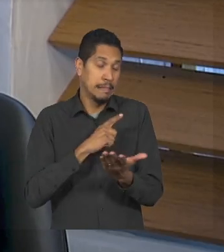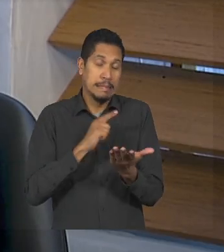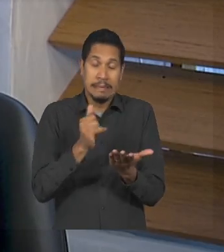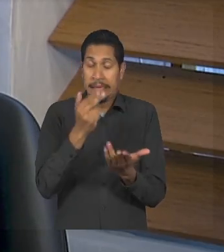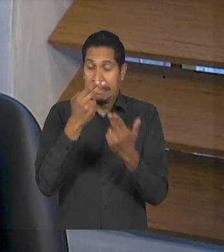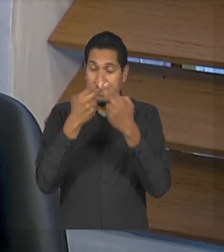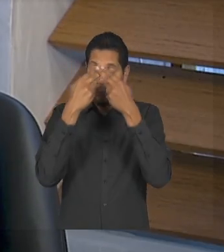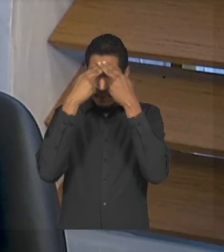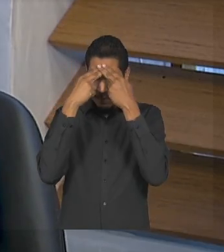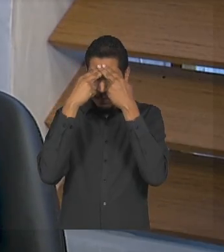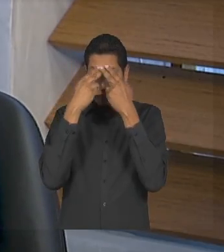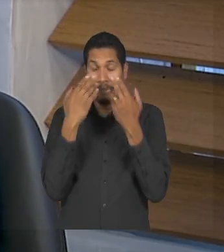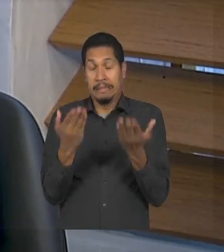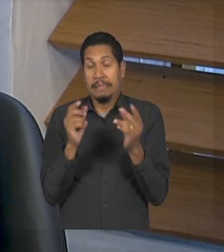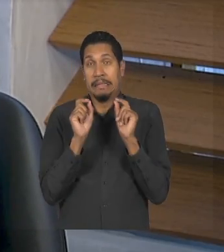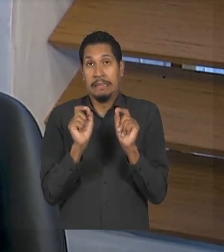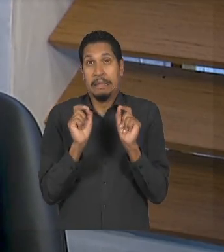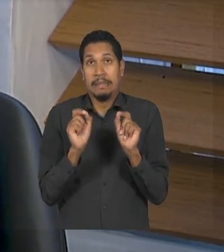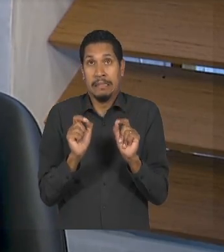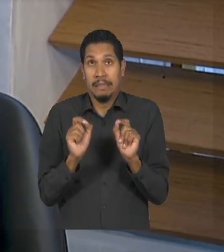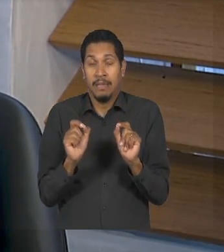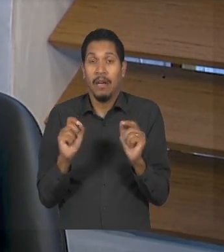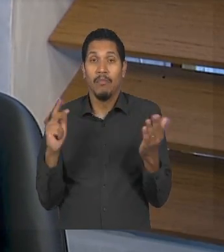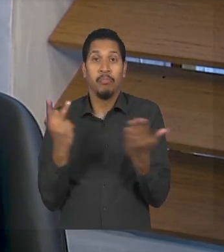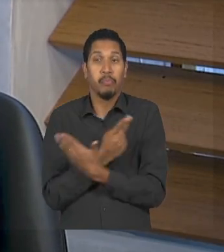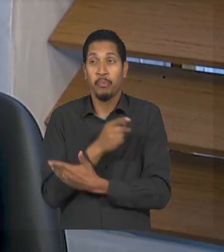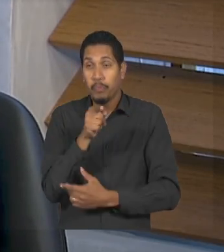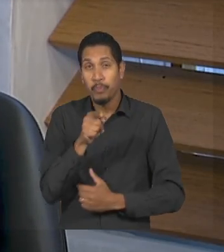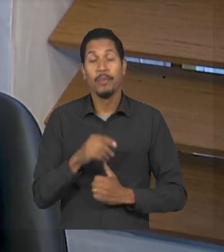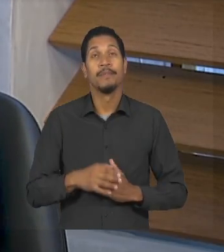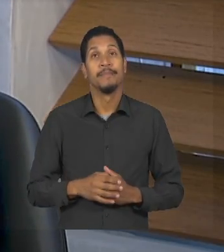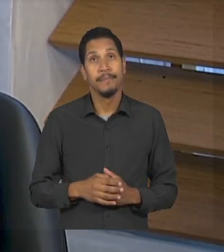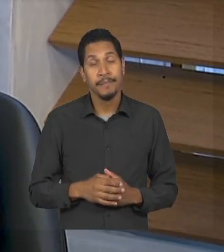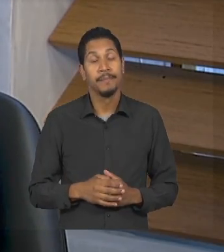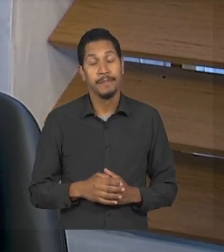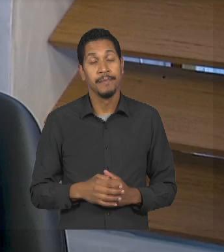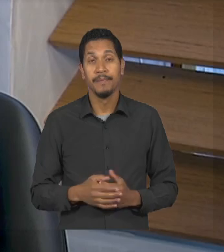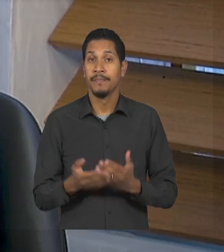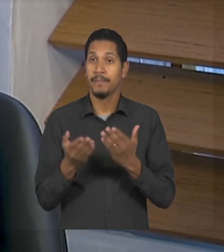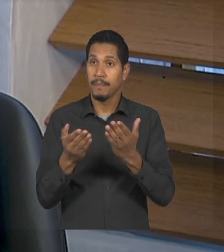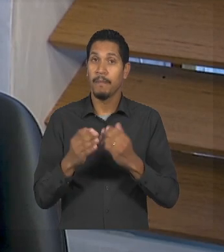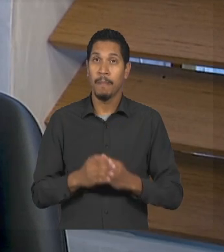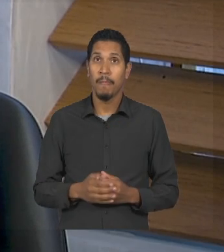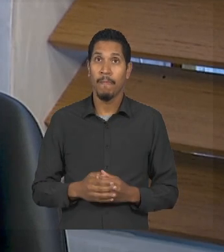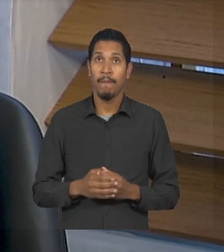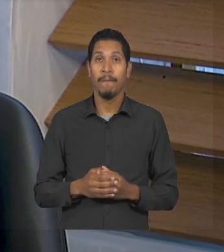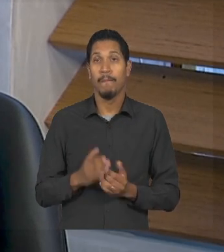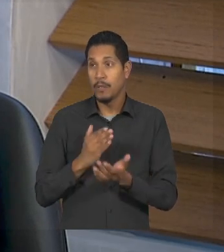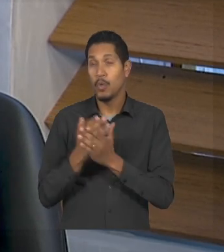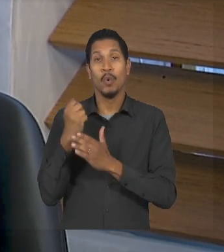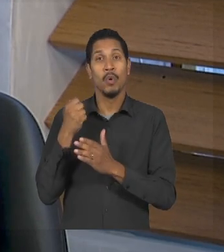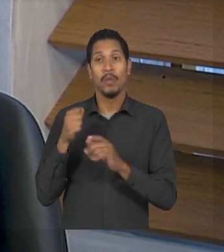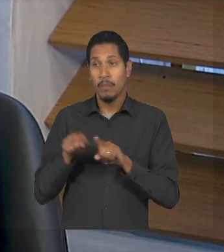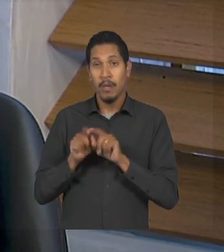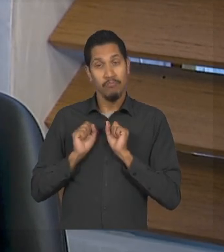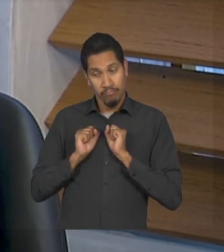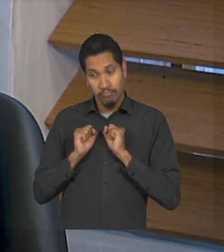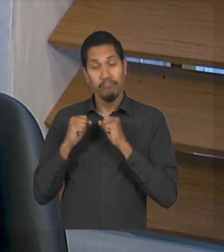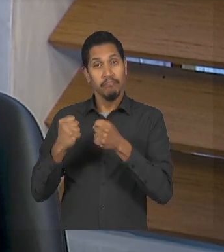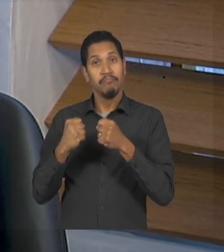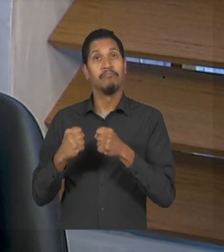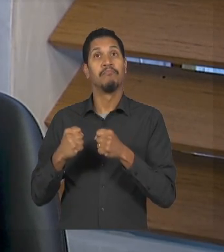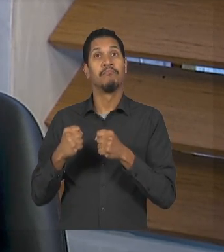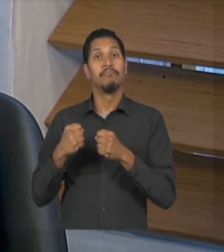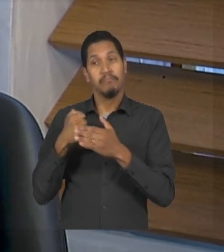traumático é acaso ele virou um lutador da